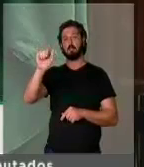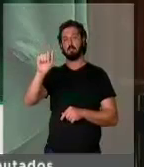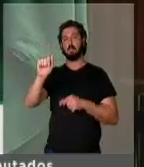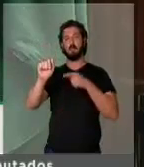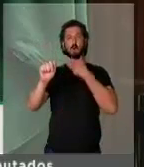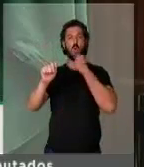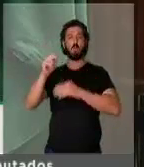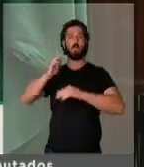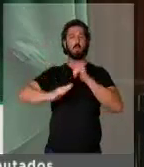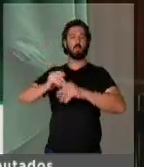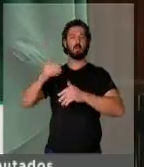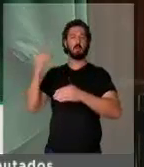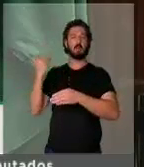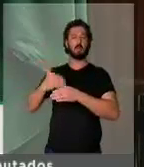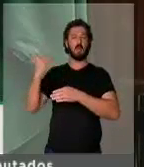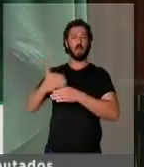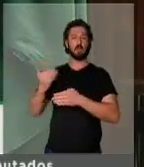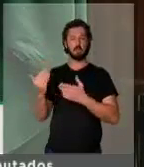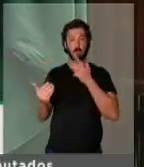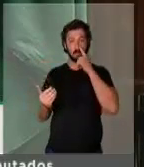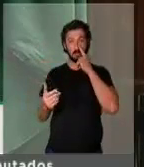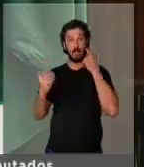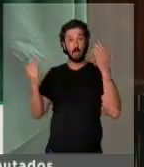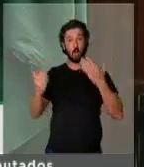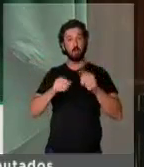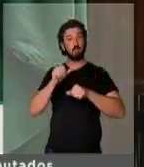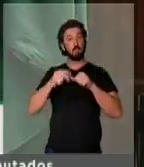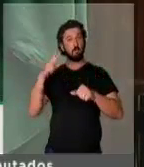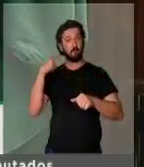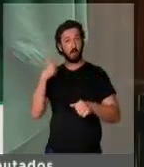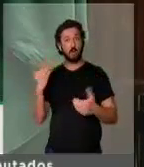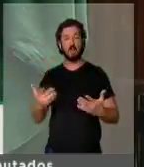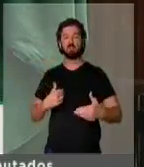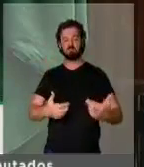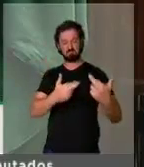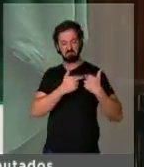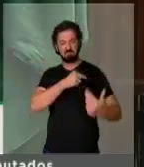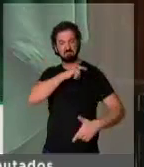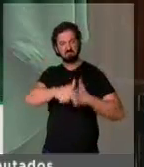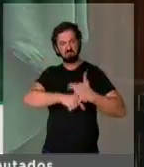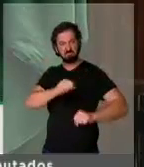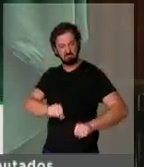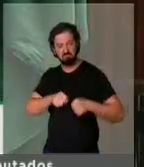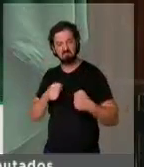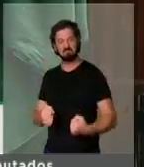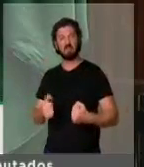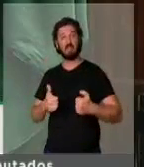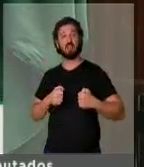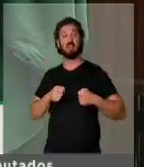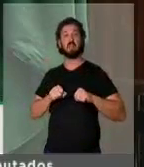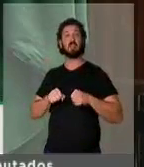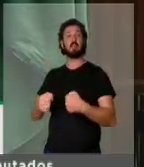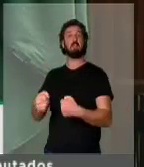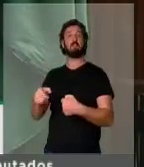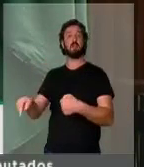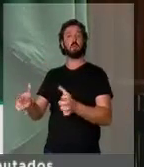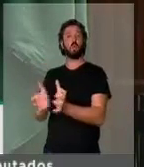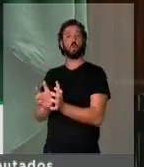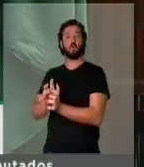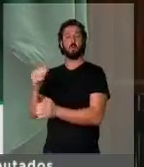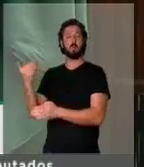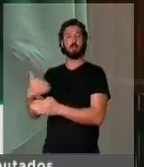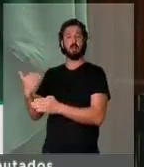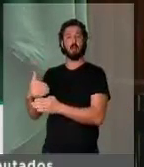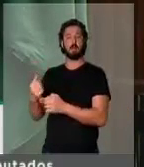é um taxista, e hoje, como vereador, tem feito o seu papel, cumprido o seu papel defendendo a categoria. E quero também